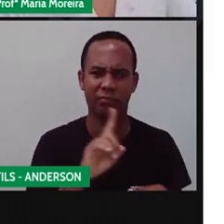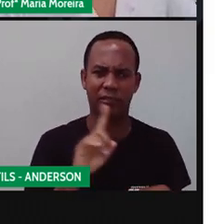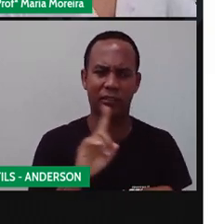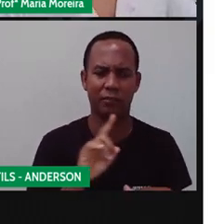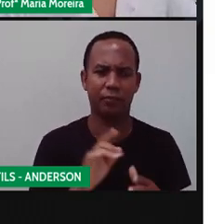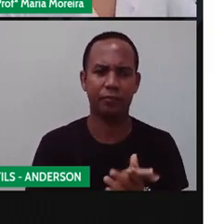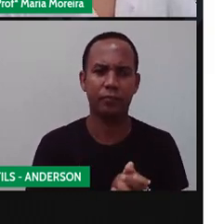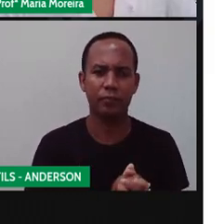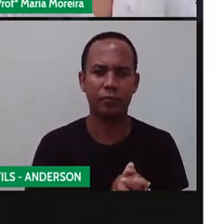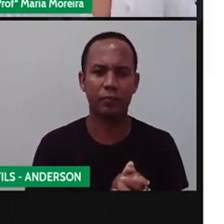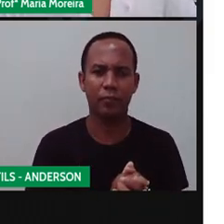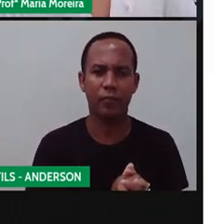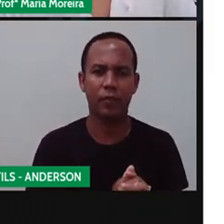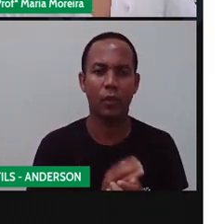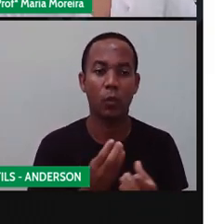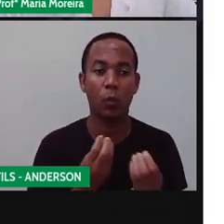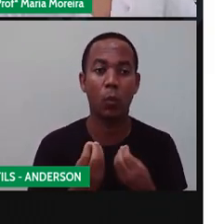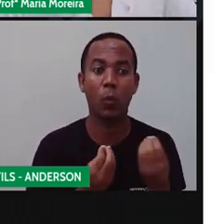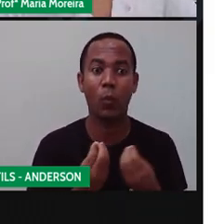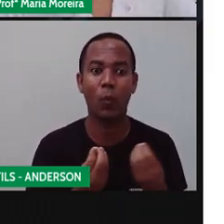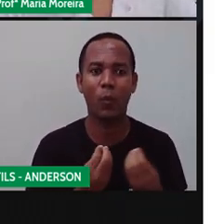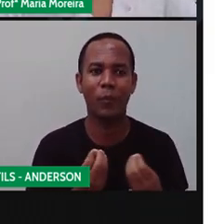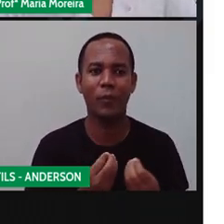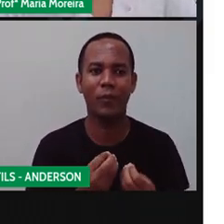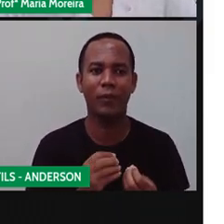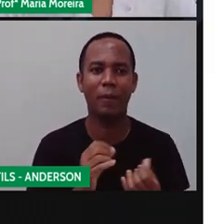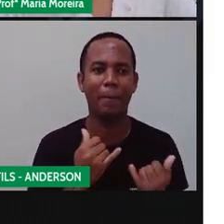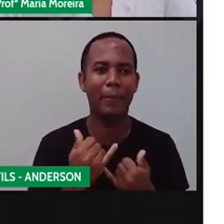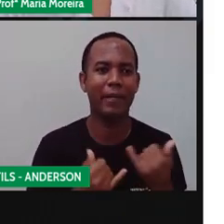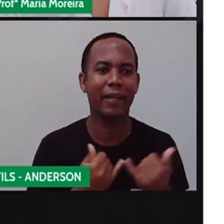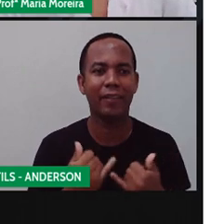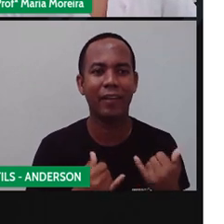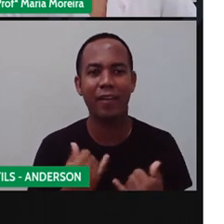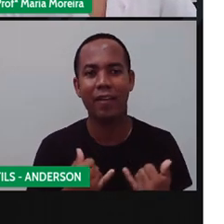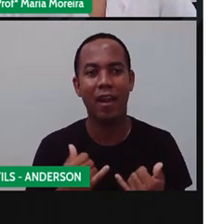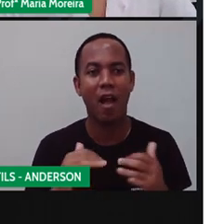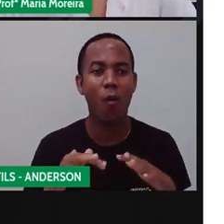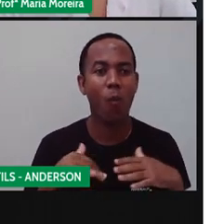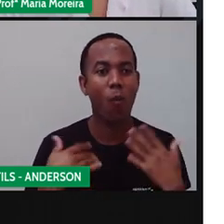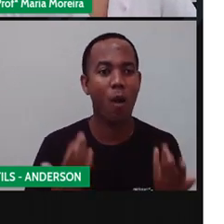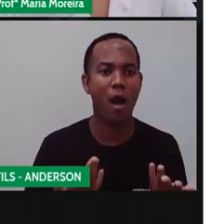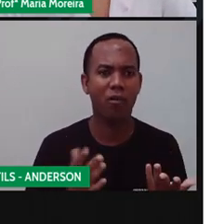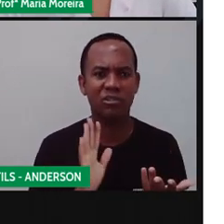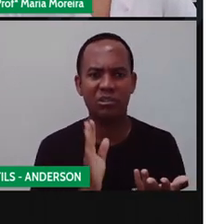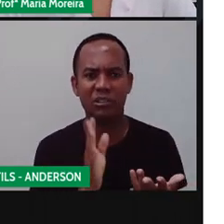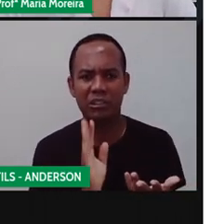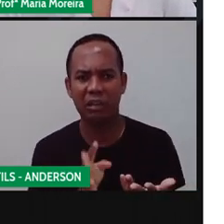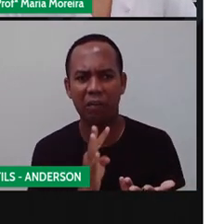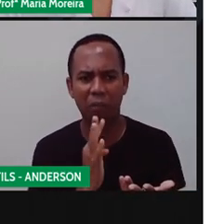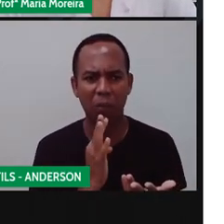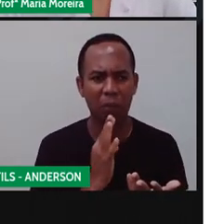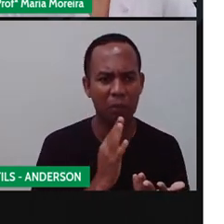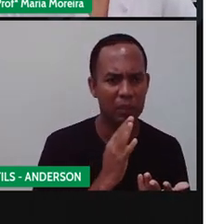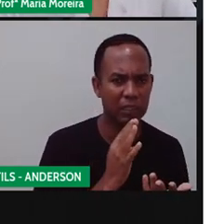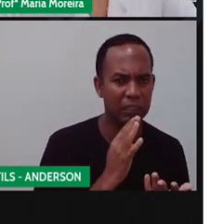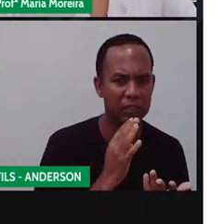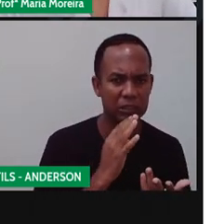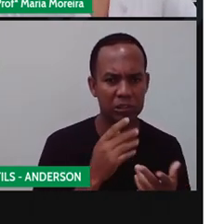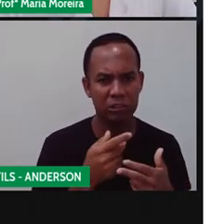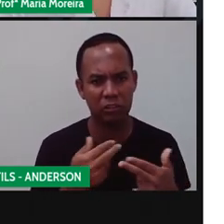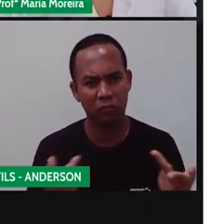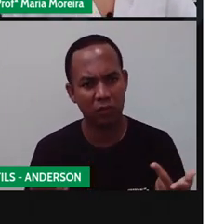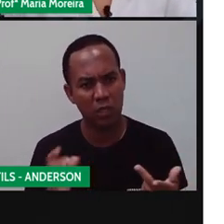Vamos descobrir que brincadeiras são essas, se é que a gente já conhece algumas e nunca se tocou, né?